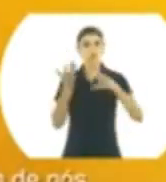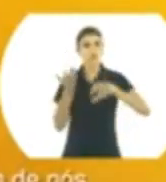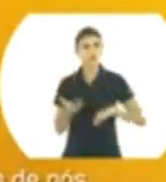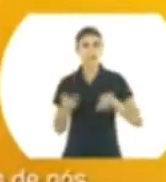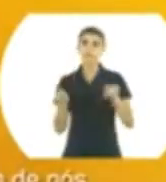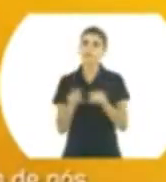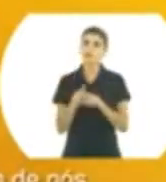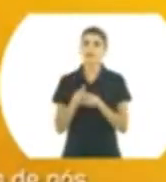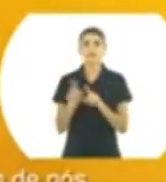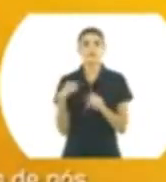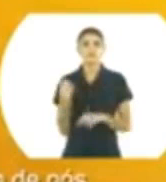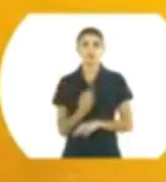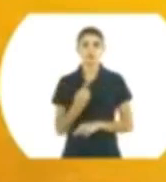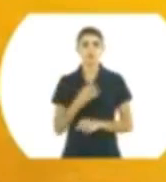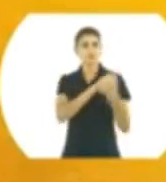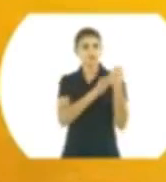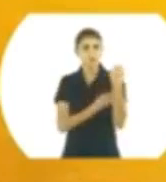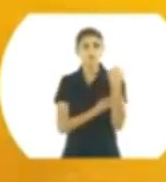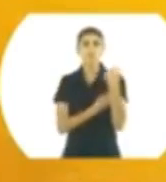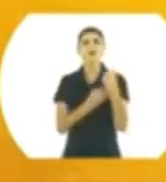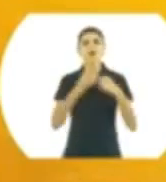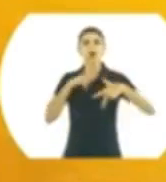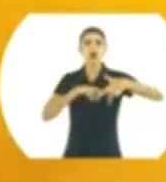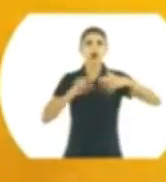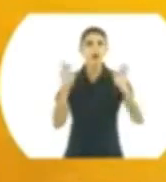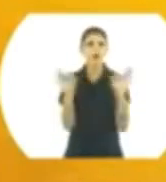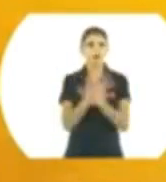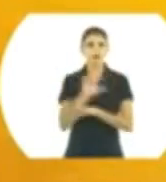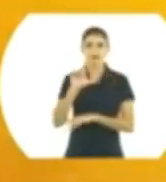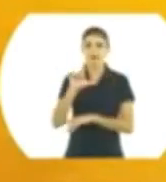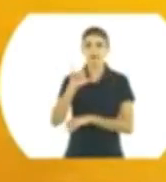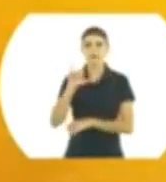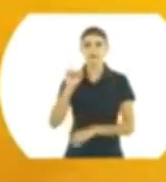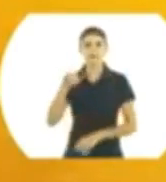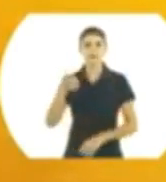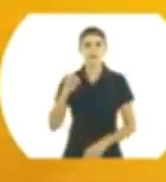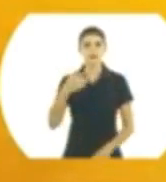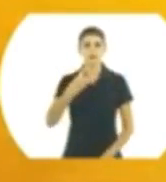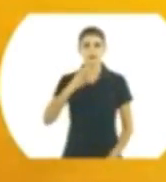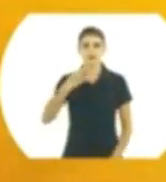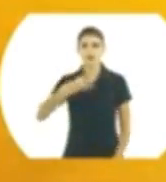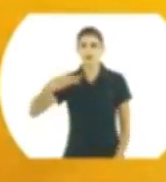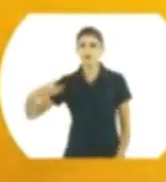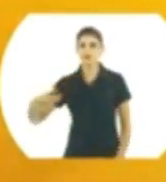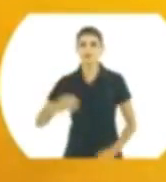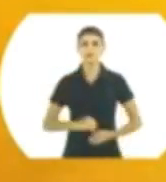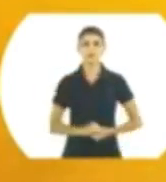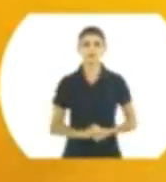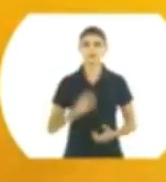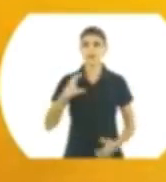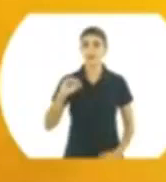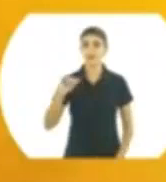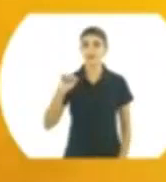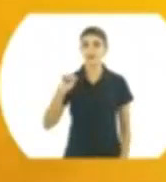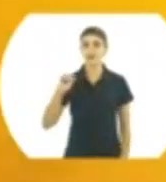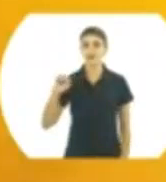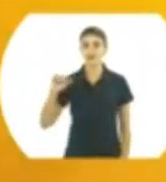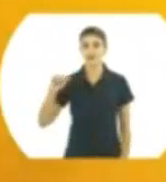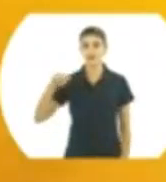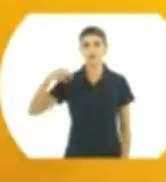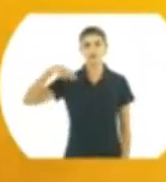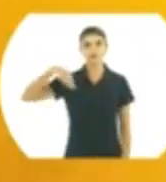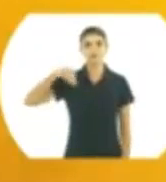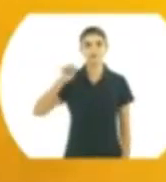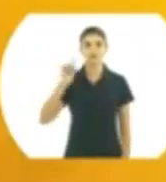no Congresso e dentro de cada um de nós. A corrupção acaba quando o pertencimento começa. Guiziane Muti, 4033. Sou